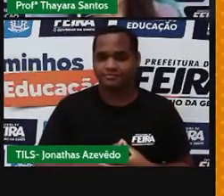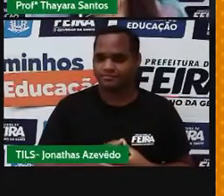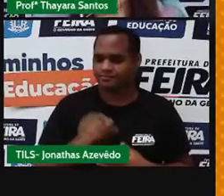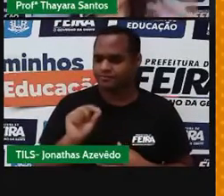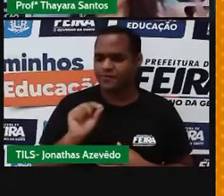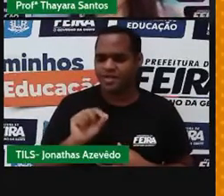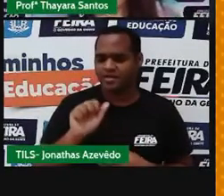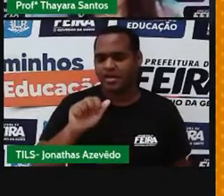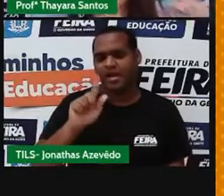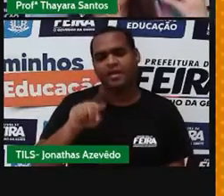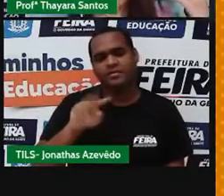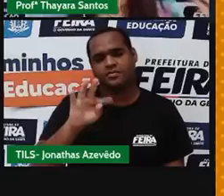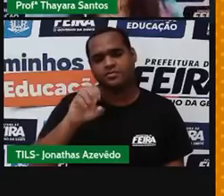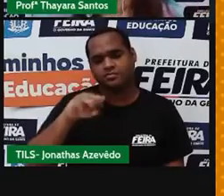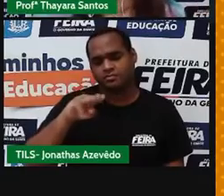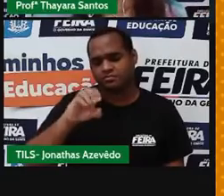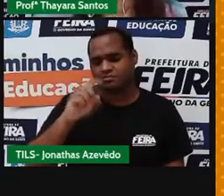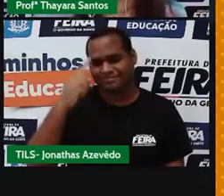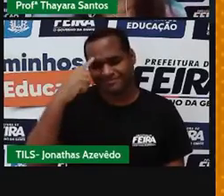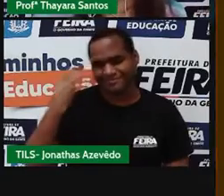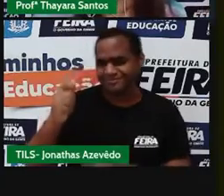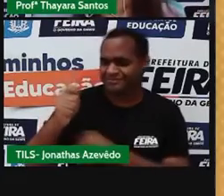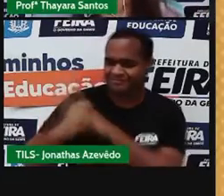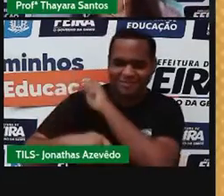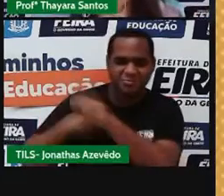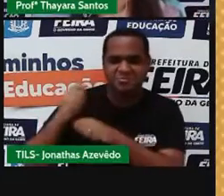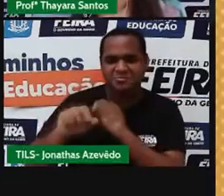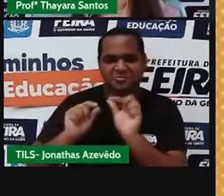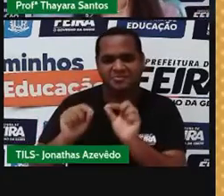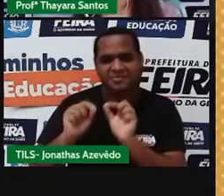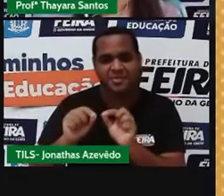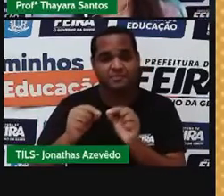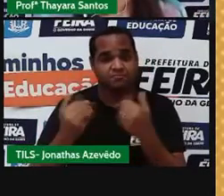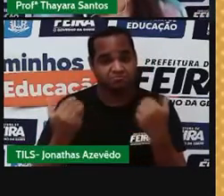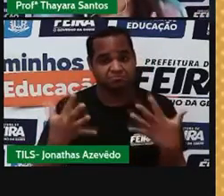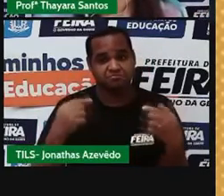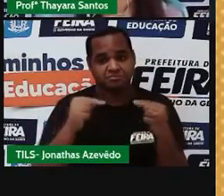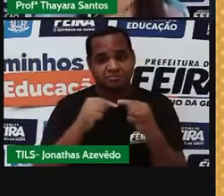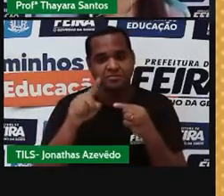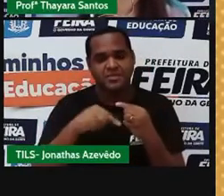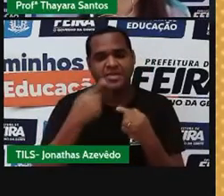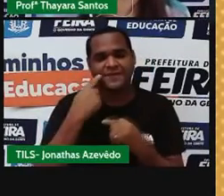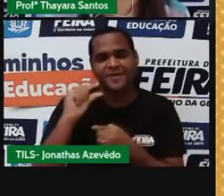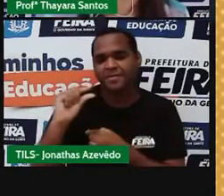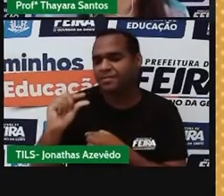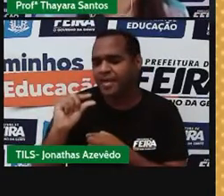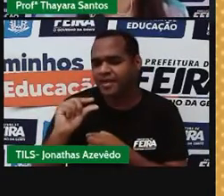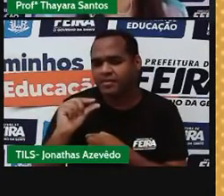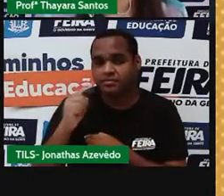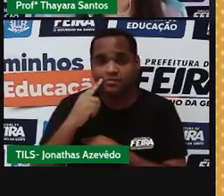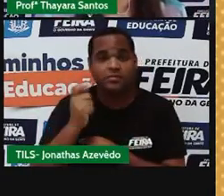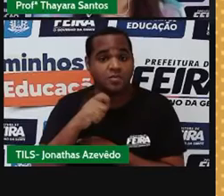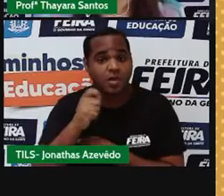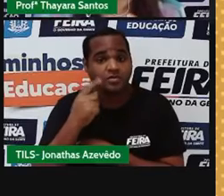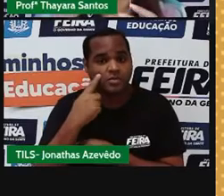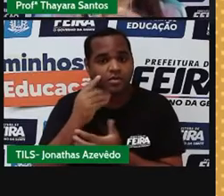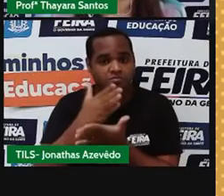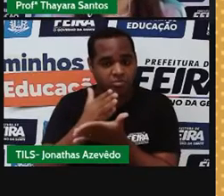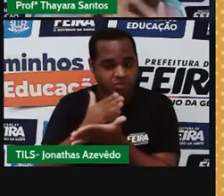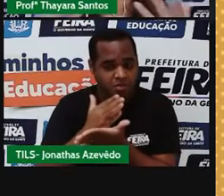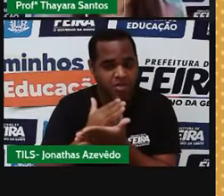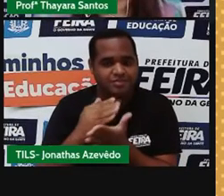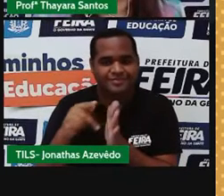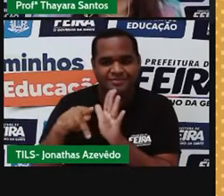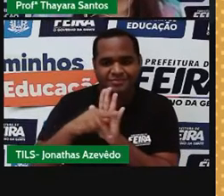Então, o que é um átomo? A gente já viu na aula passada. Um átomo, ele pode ser definido como a menor estrutura, a